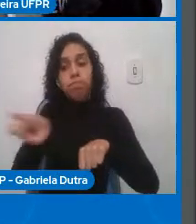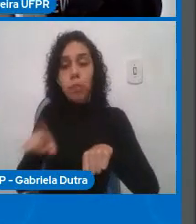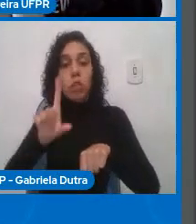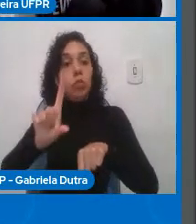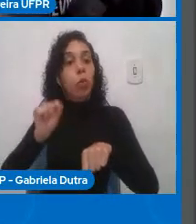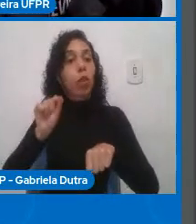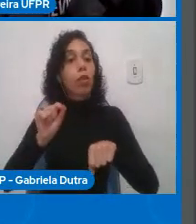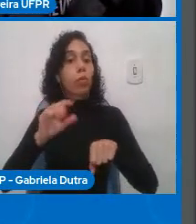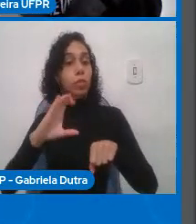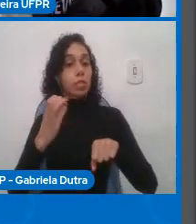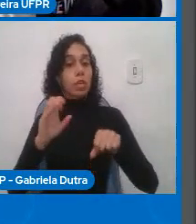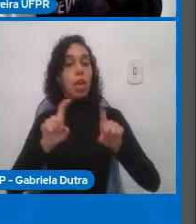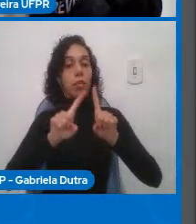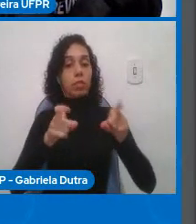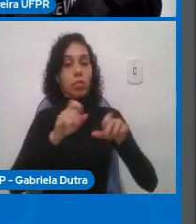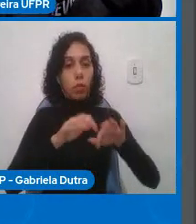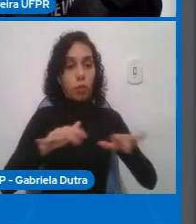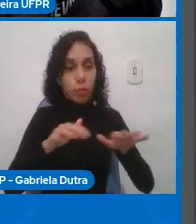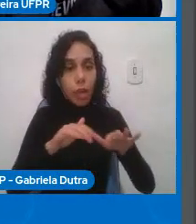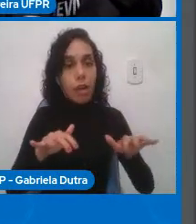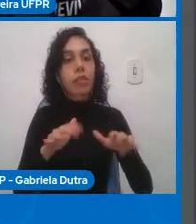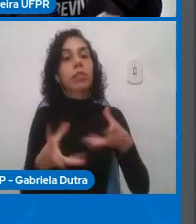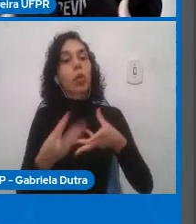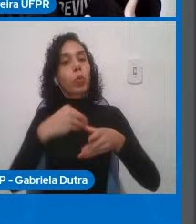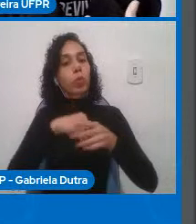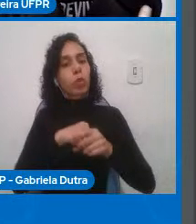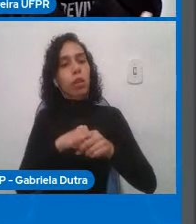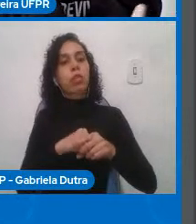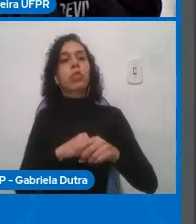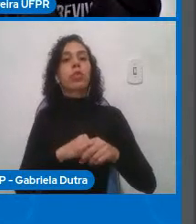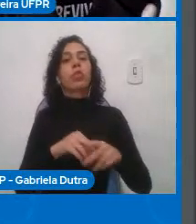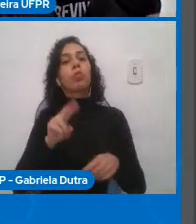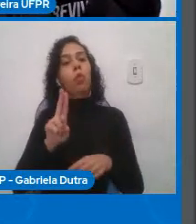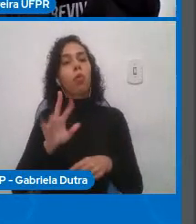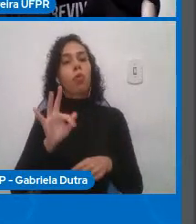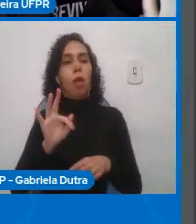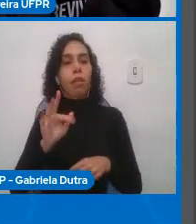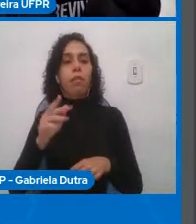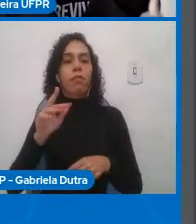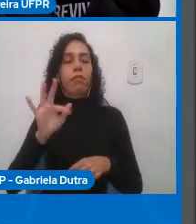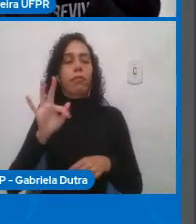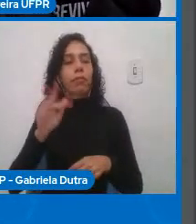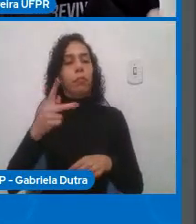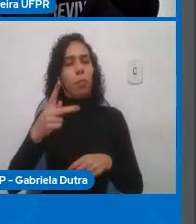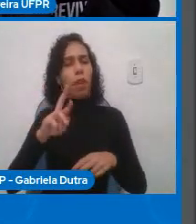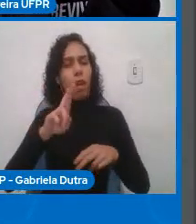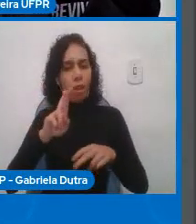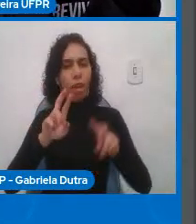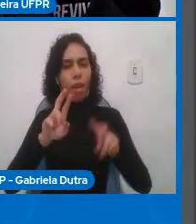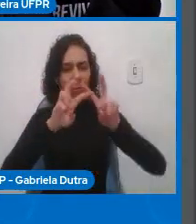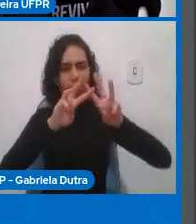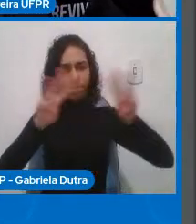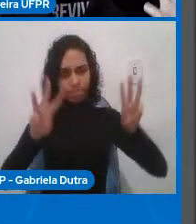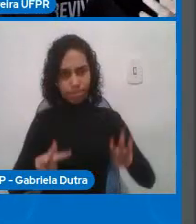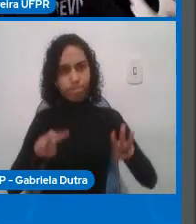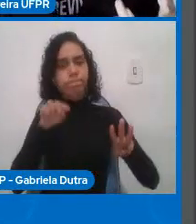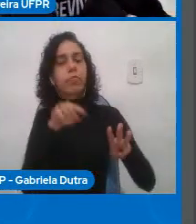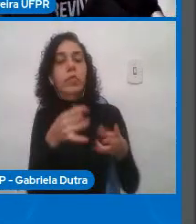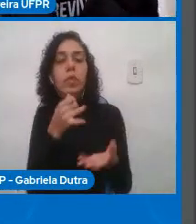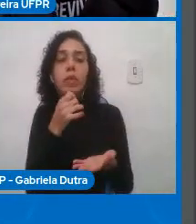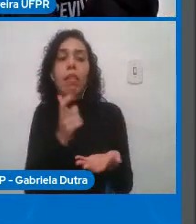computação da Universidade Federal do Paraná aqui no departamento de informática como que ele é o que tem de infraestrutura para você